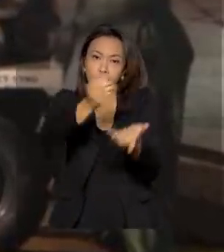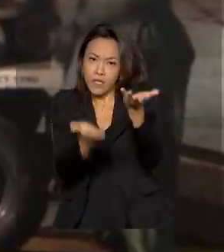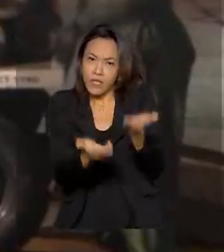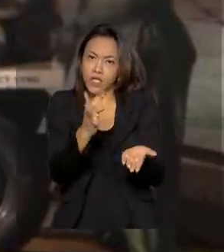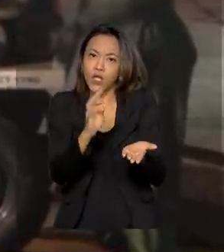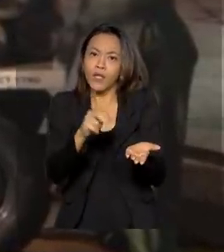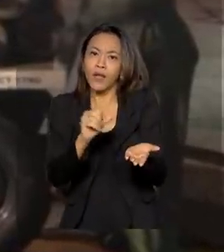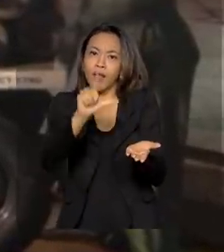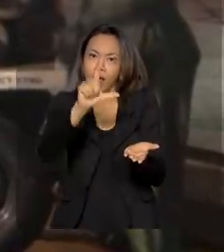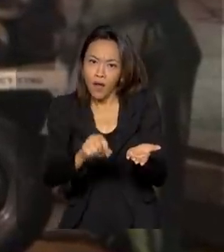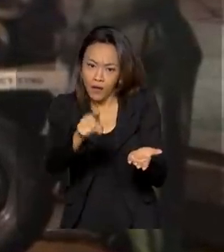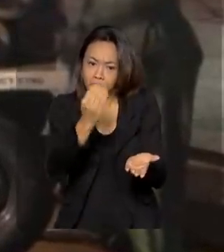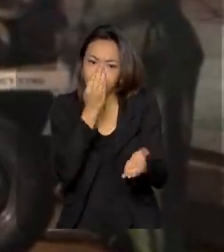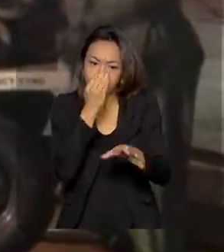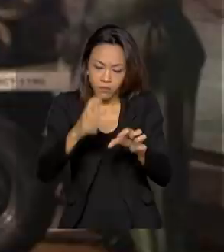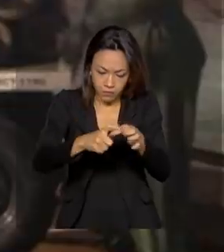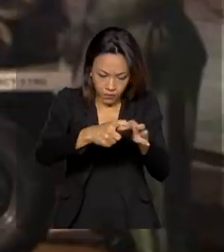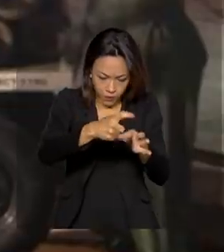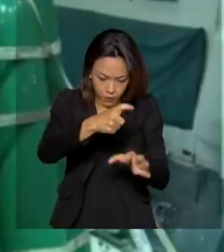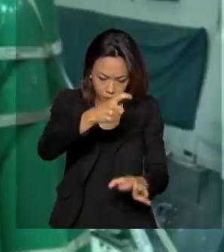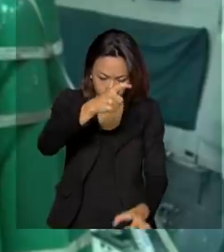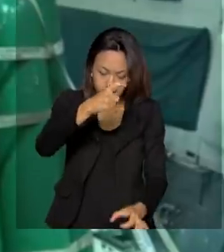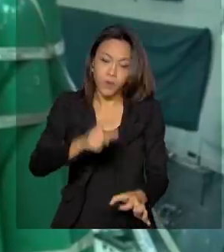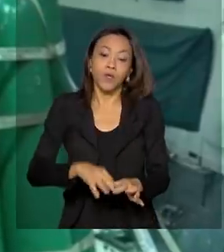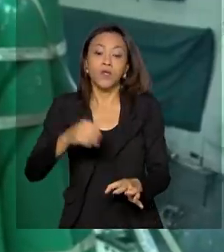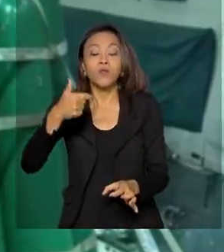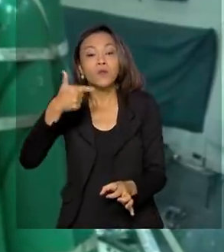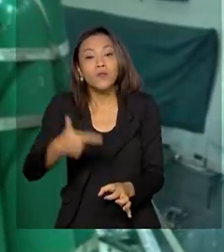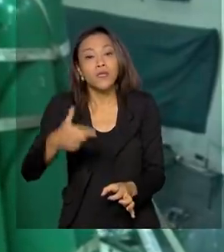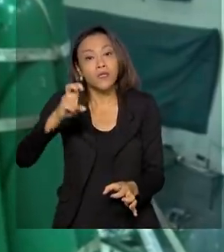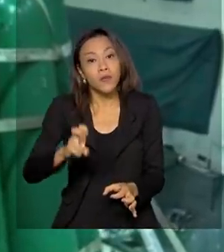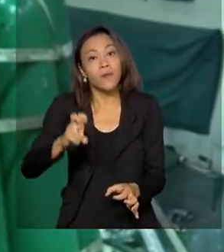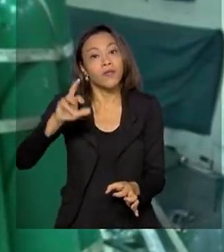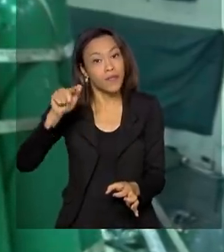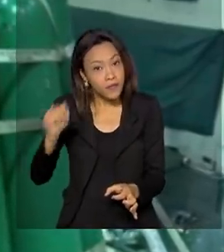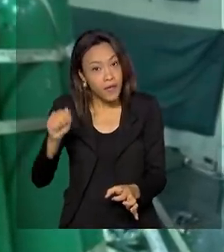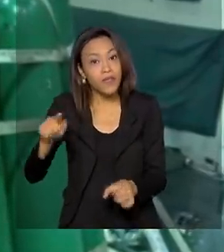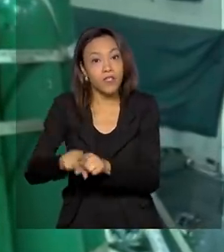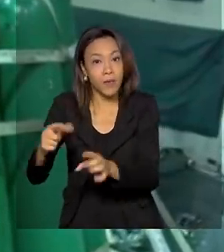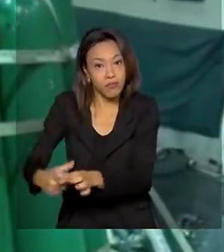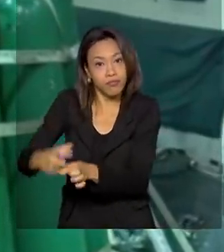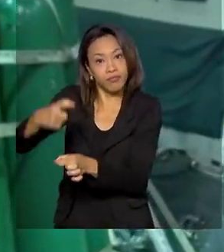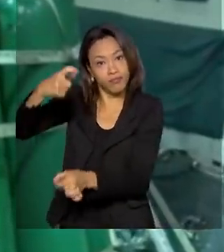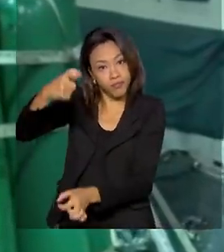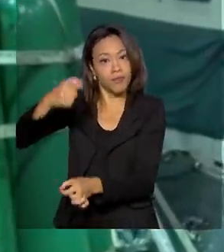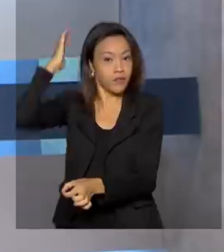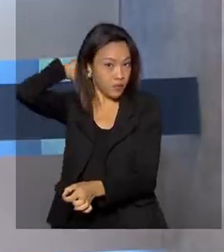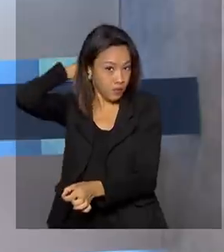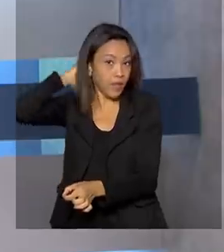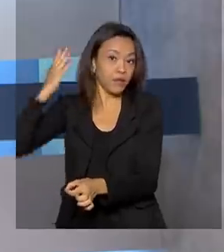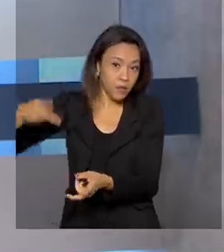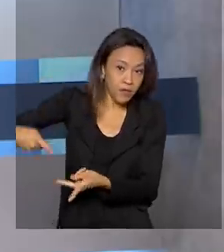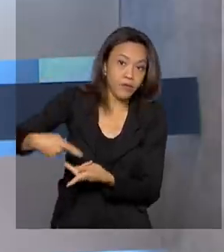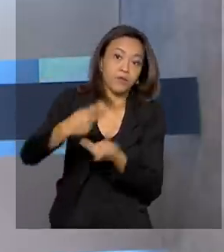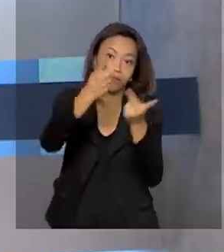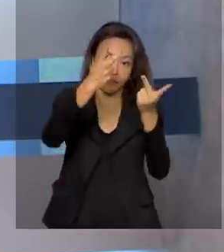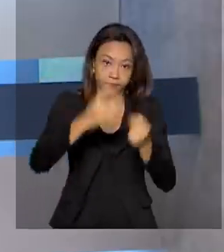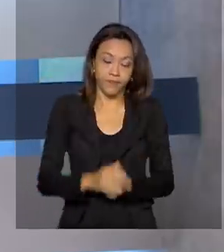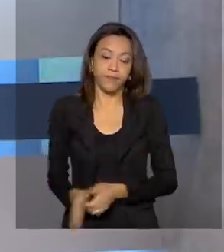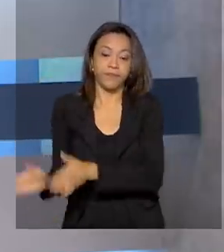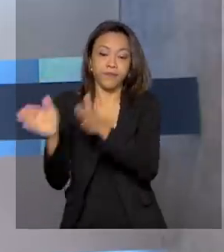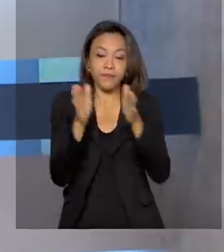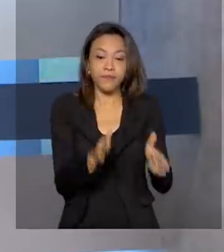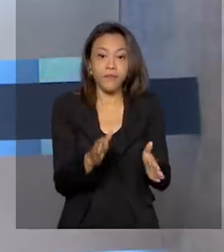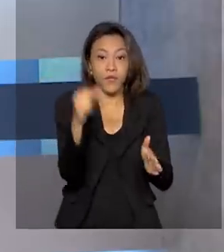Estado, além de 257 cilindros de oxigênio provenientes de Belém do Pará. E o Brasil está